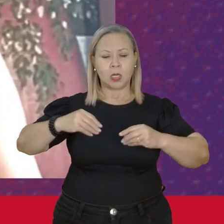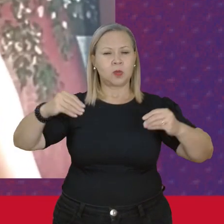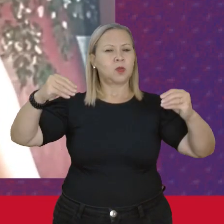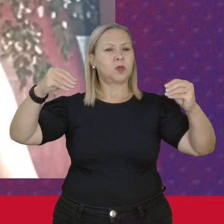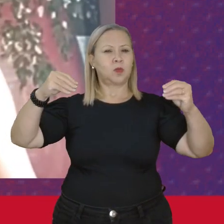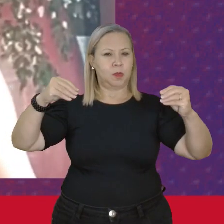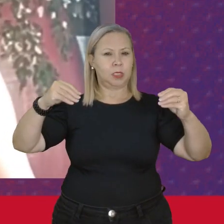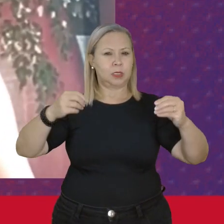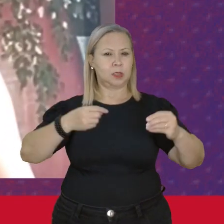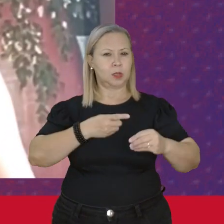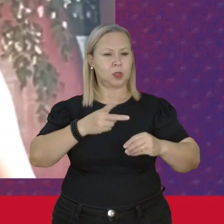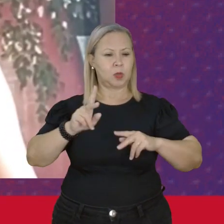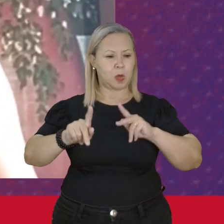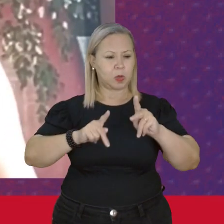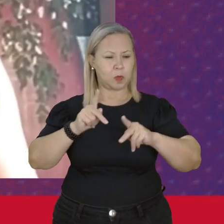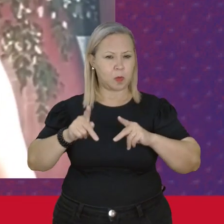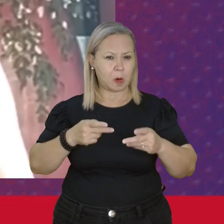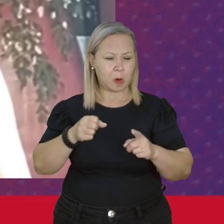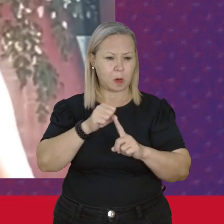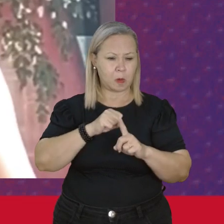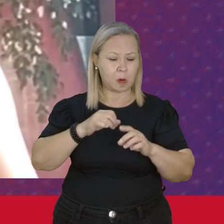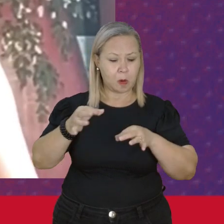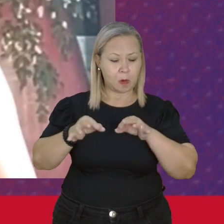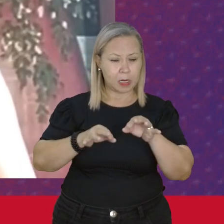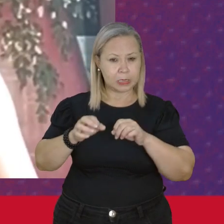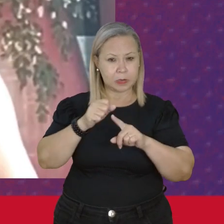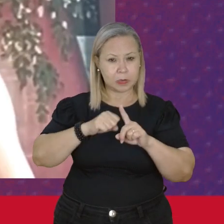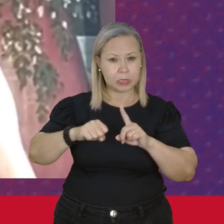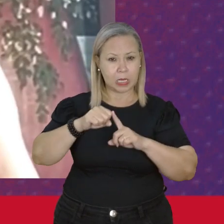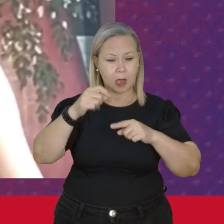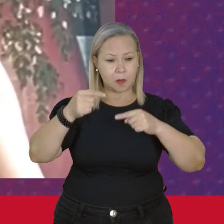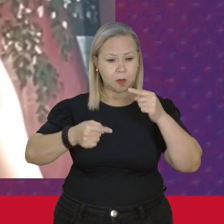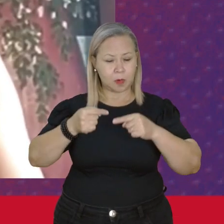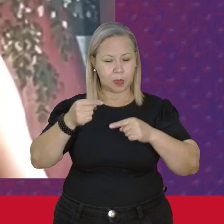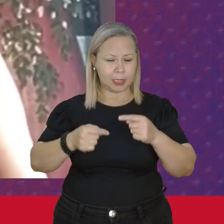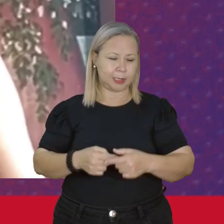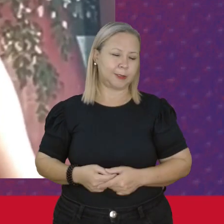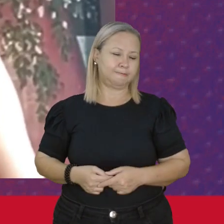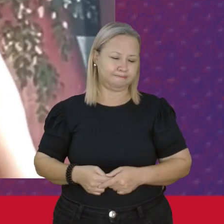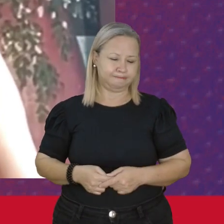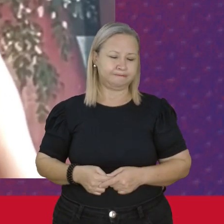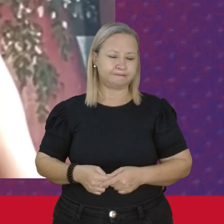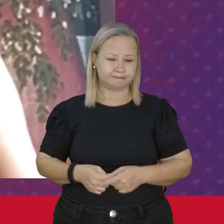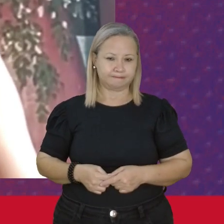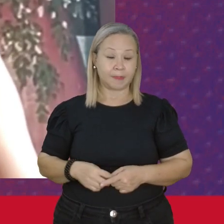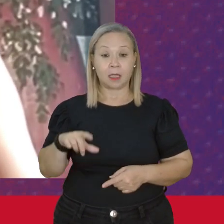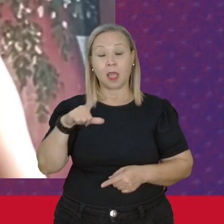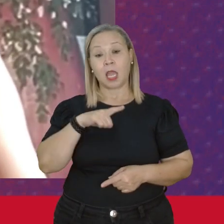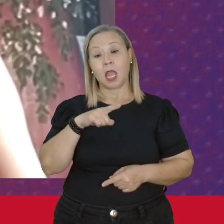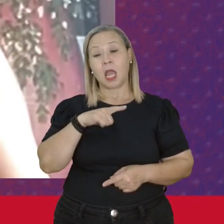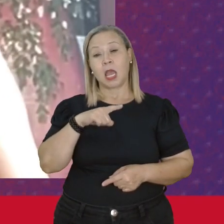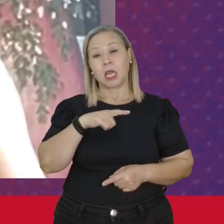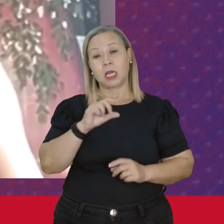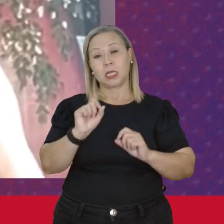organização Social Política E aí nós temos Justamente A política Do